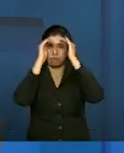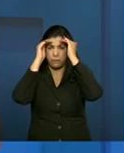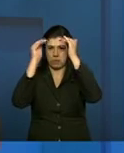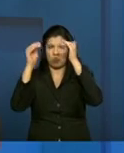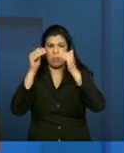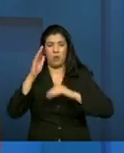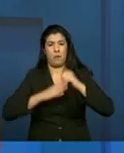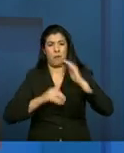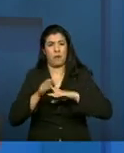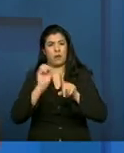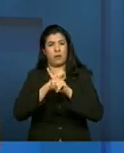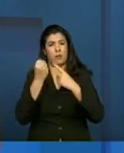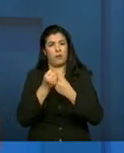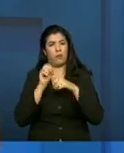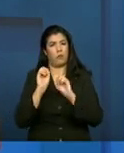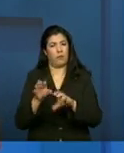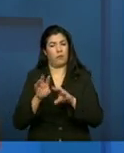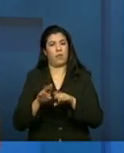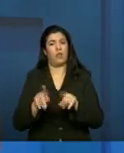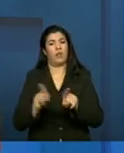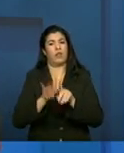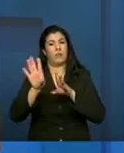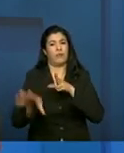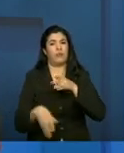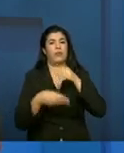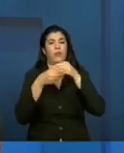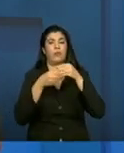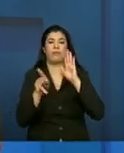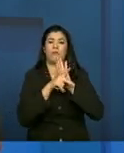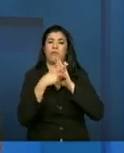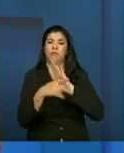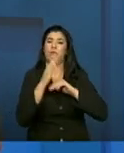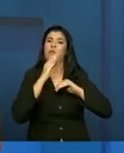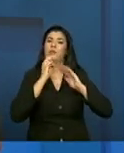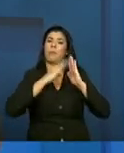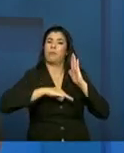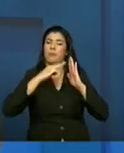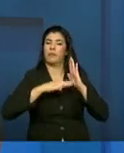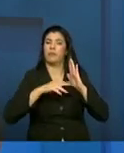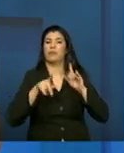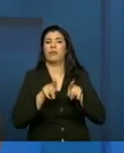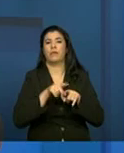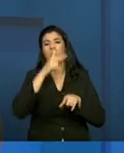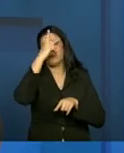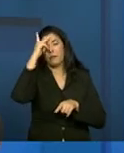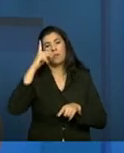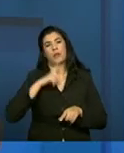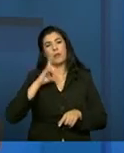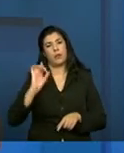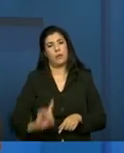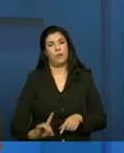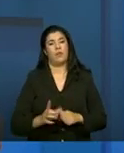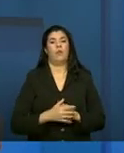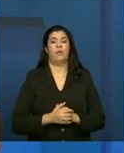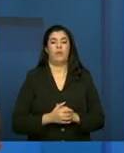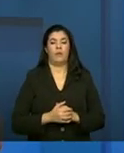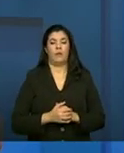-educativas, egressos dessas medidas, pessoas com deficiência,